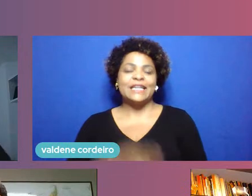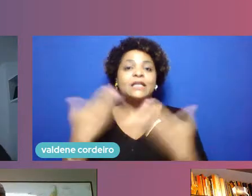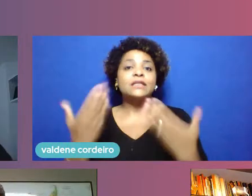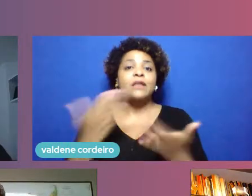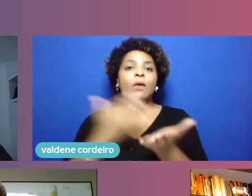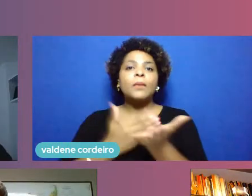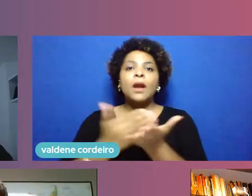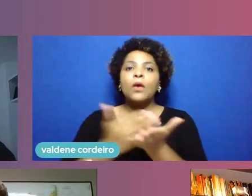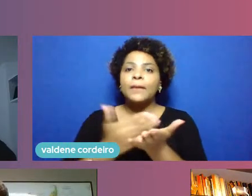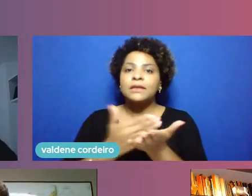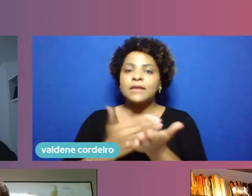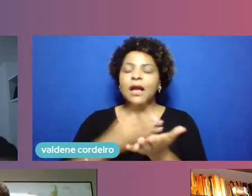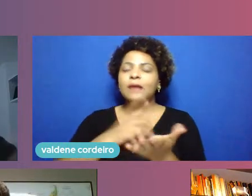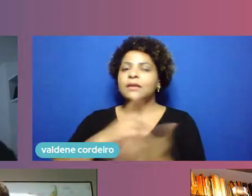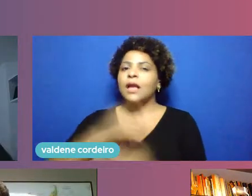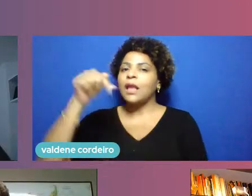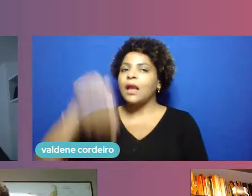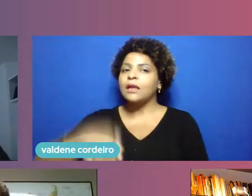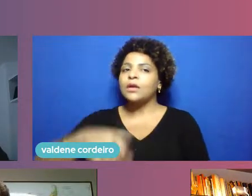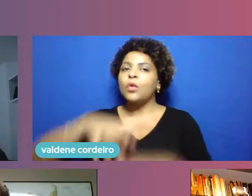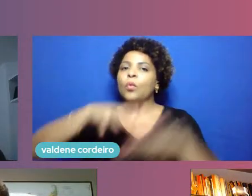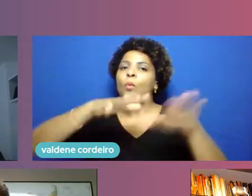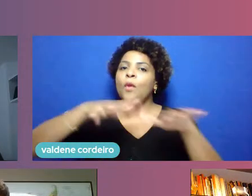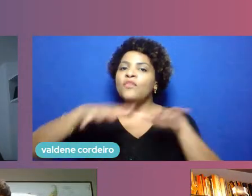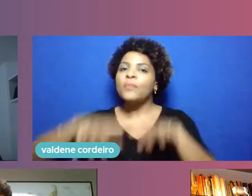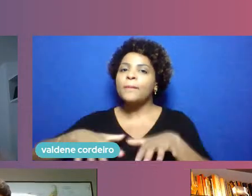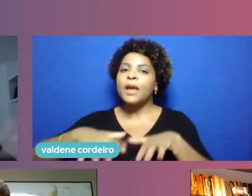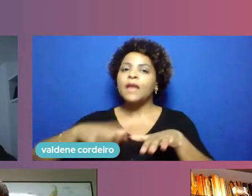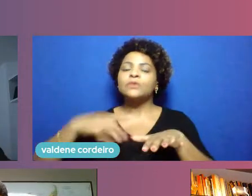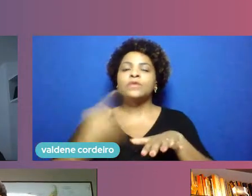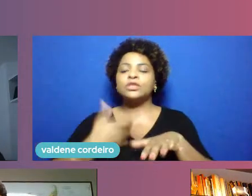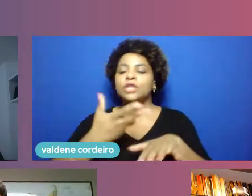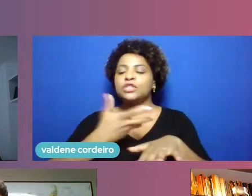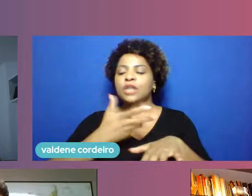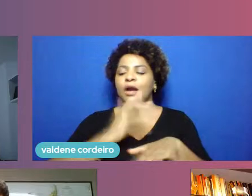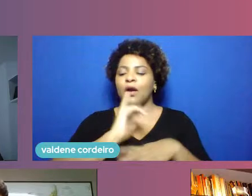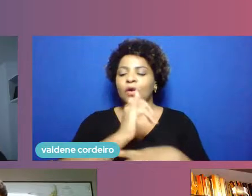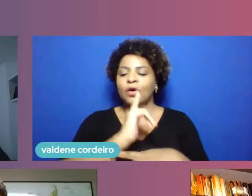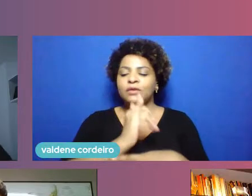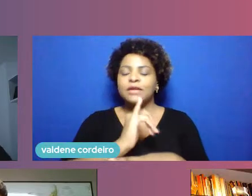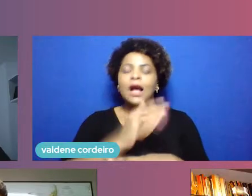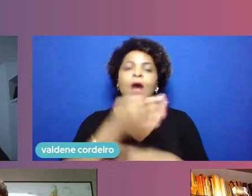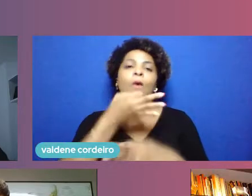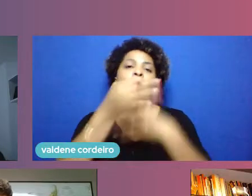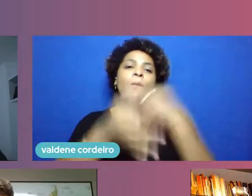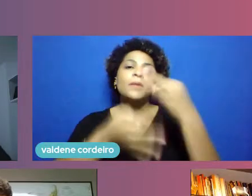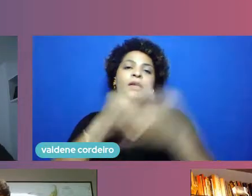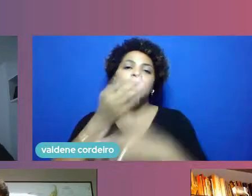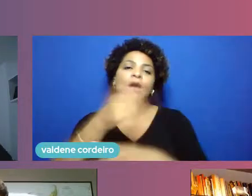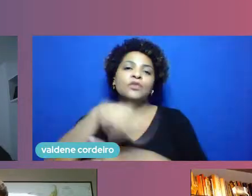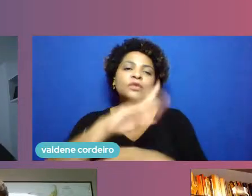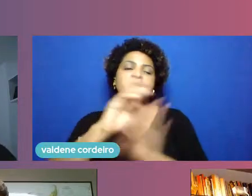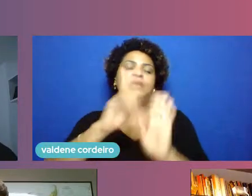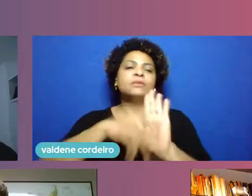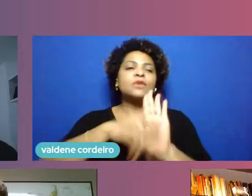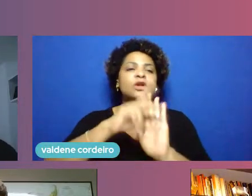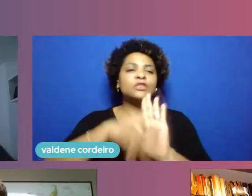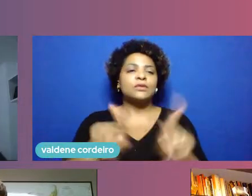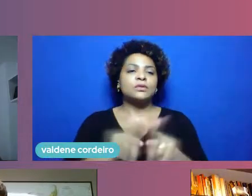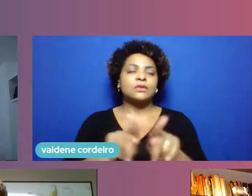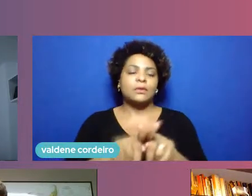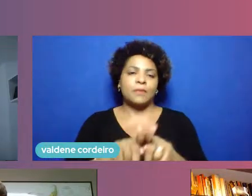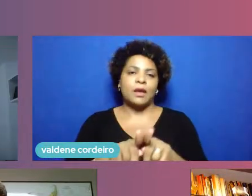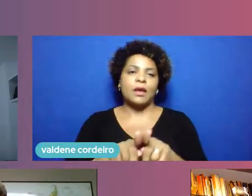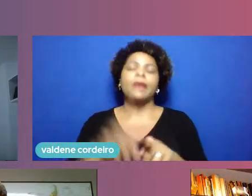a gente tem aí um movimento que a gente gostaria de escutar, de vocês, opiniões e projetos. Passamos por um cenário de